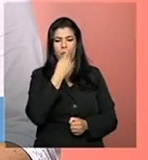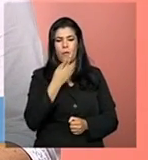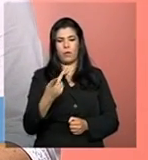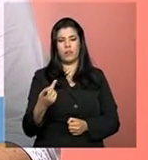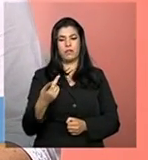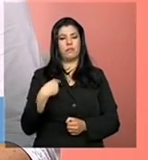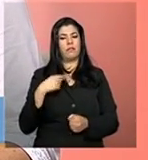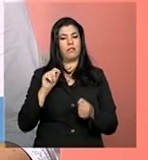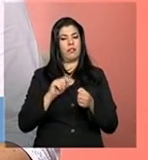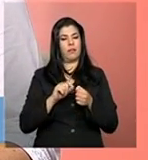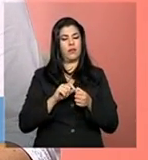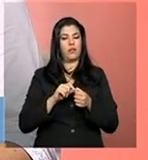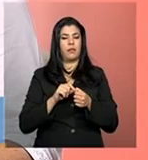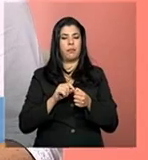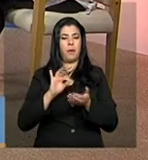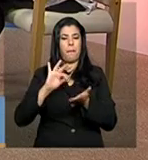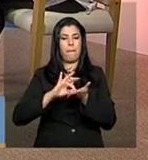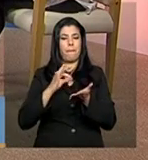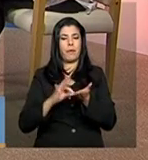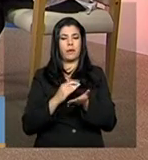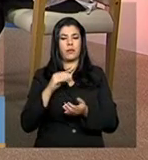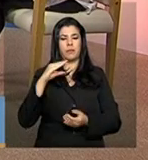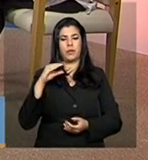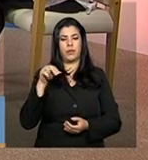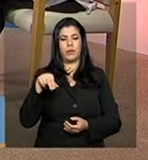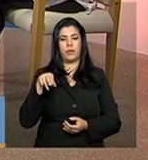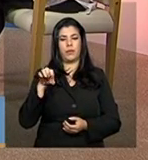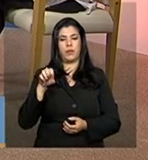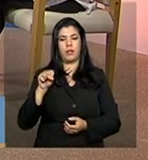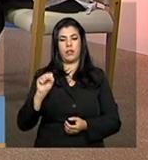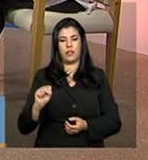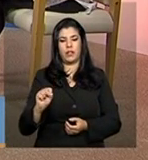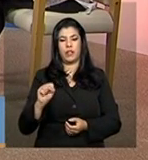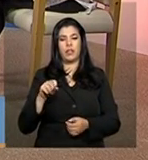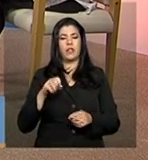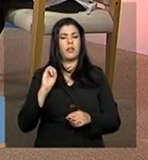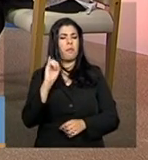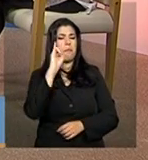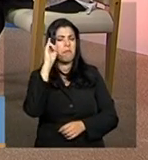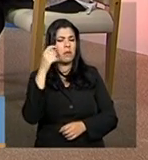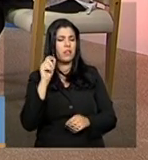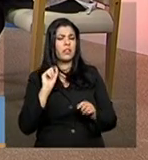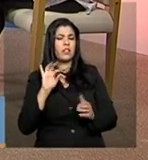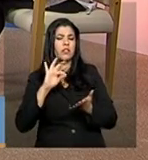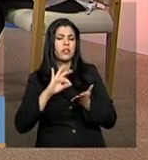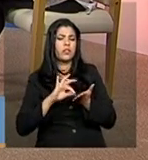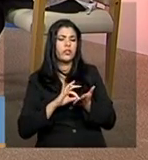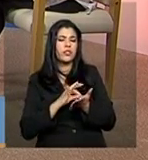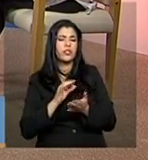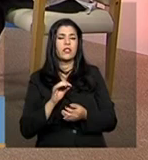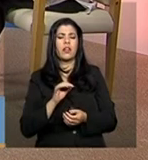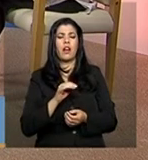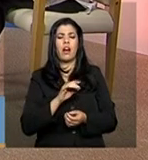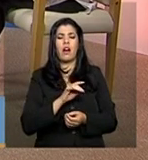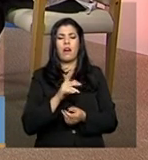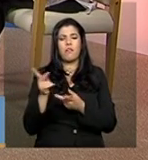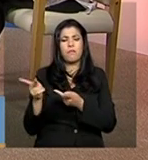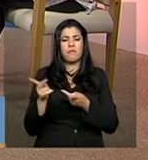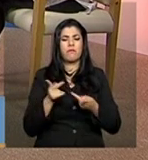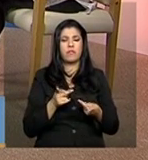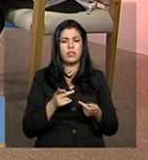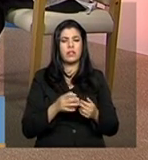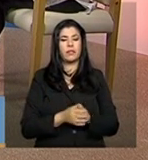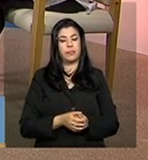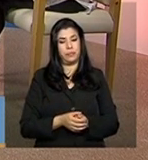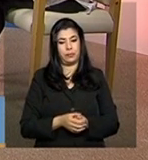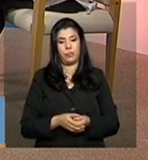para o preenchimento do Quineas? É necessário registrar a realização dessa visita nesse preenchimento? Então,